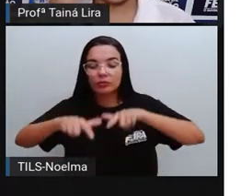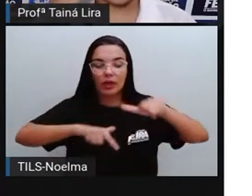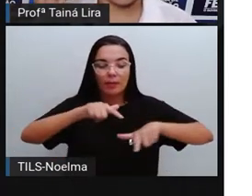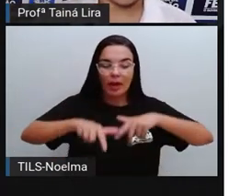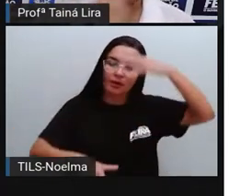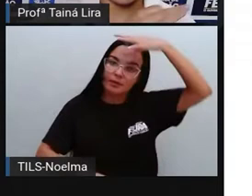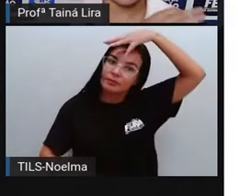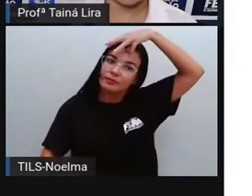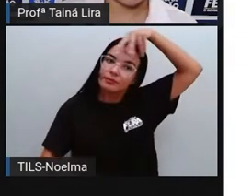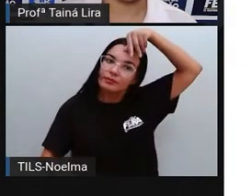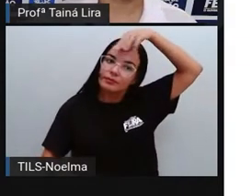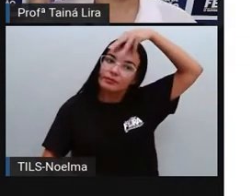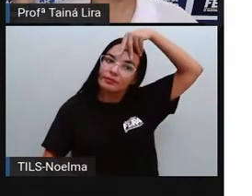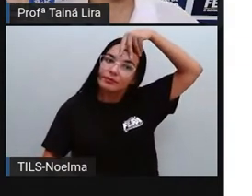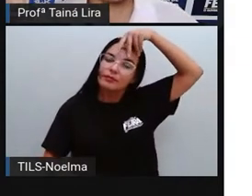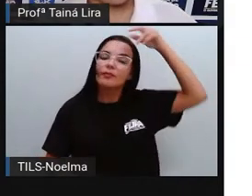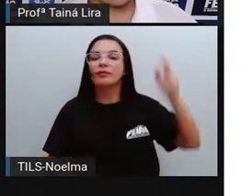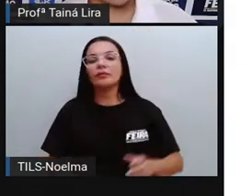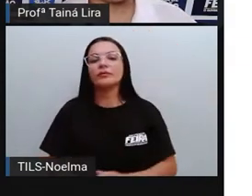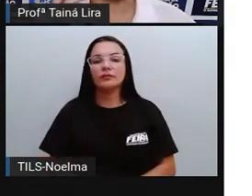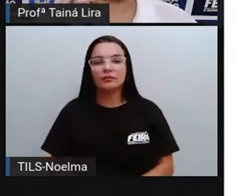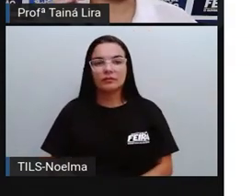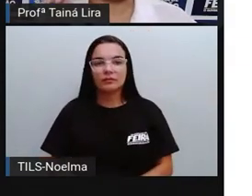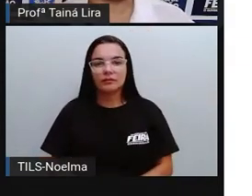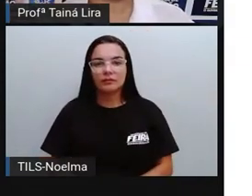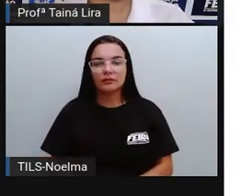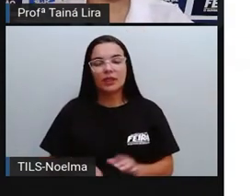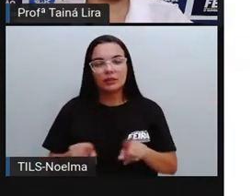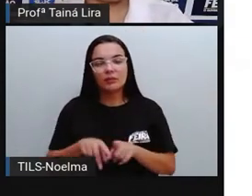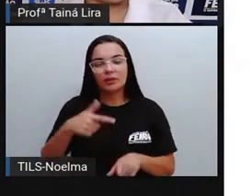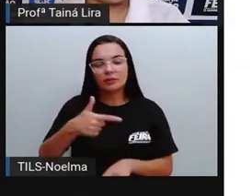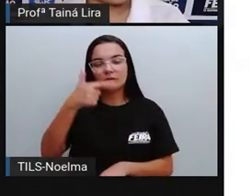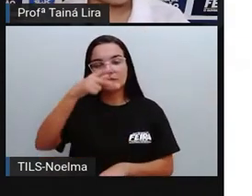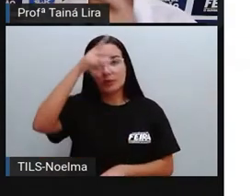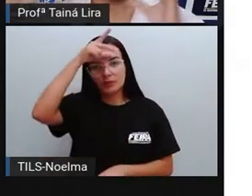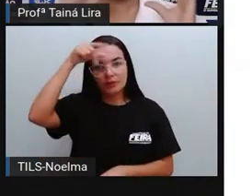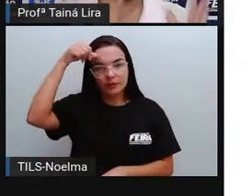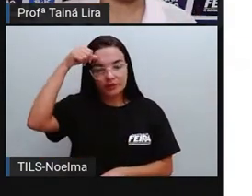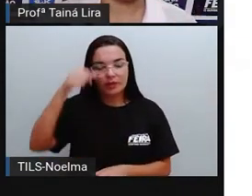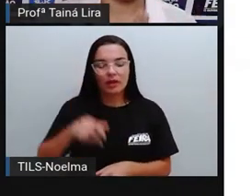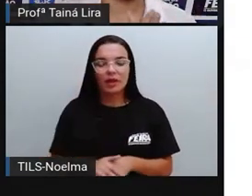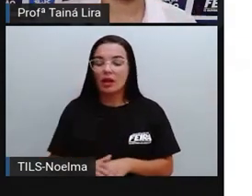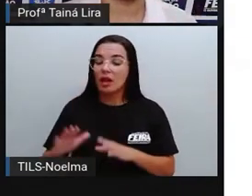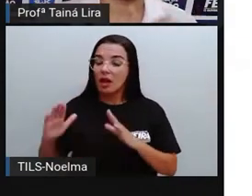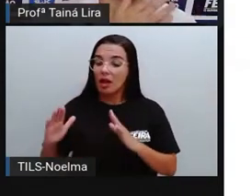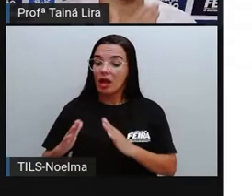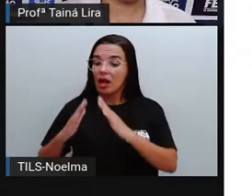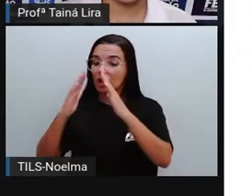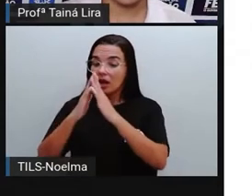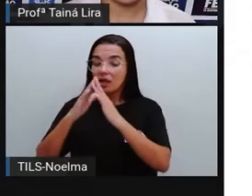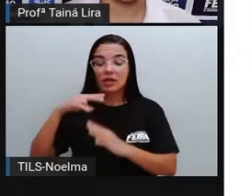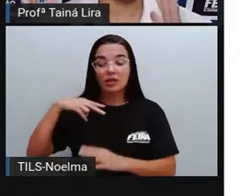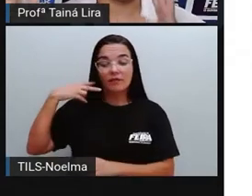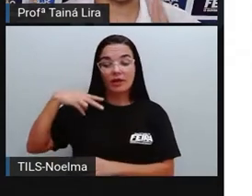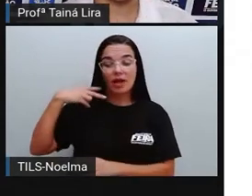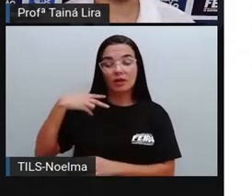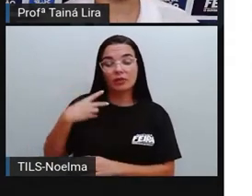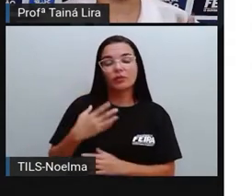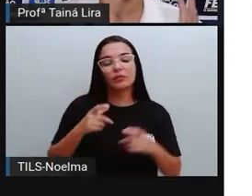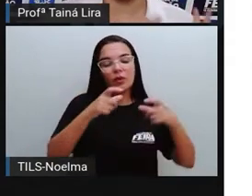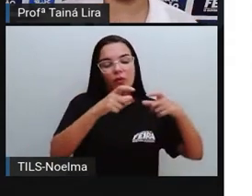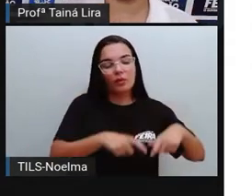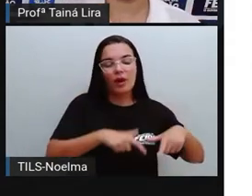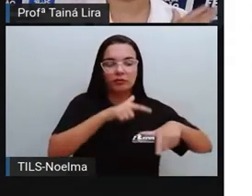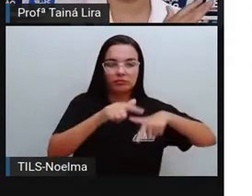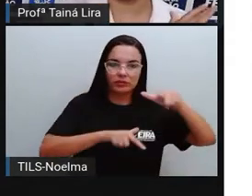do prefeito e do vice-prefeito é na prefeitura e o local de trabalho dos vereadores é na